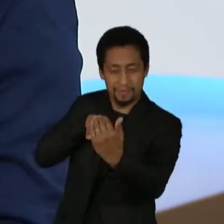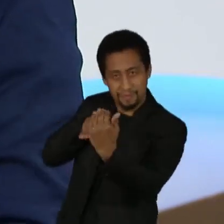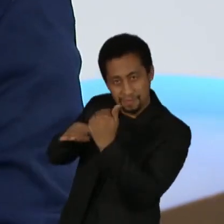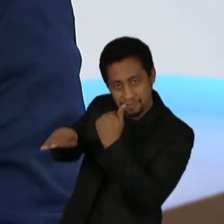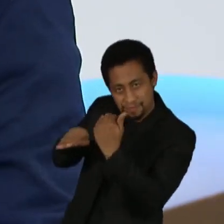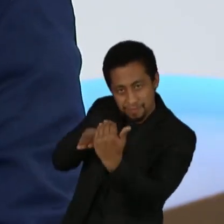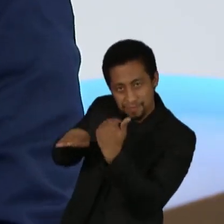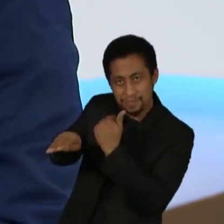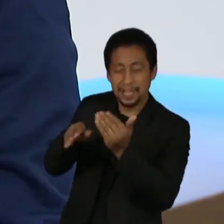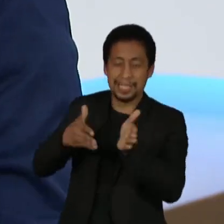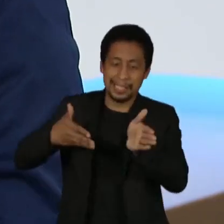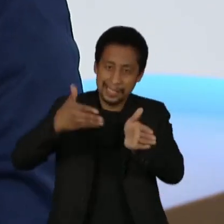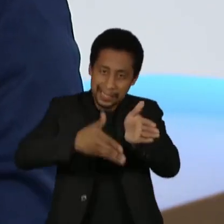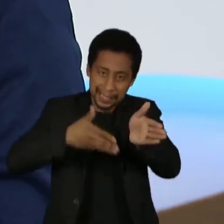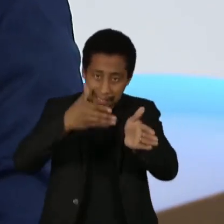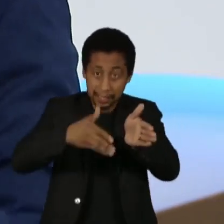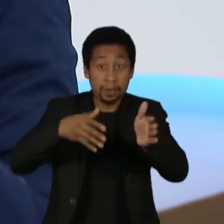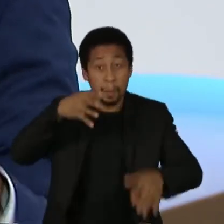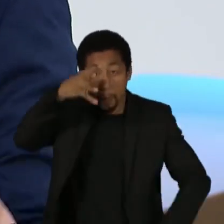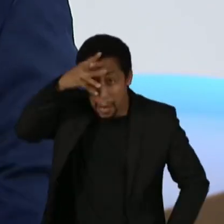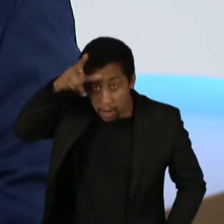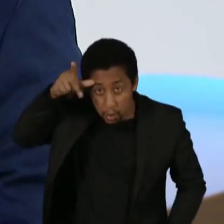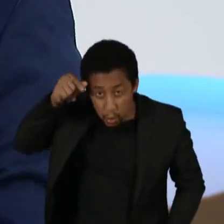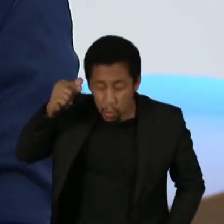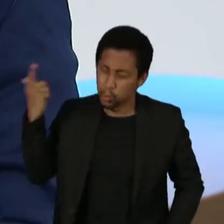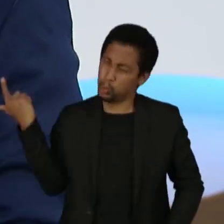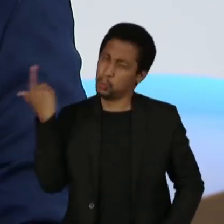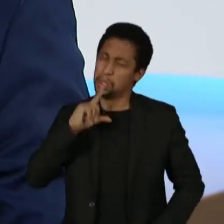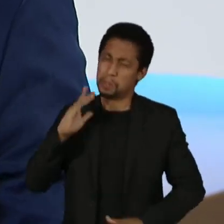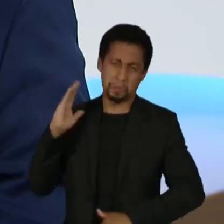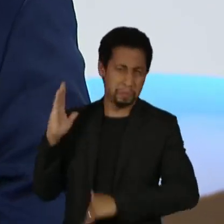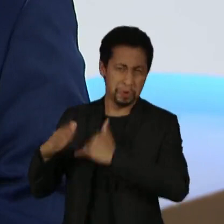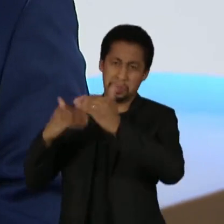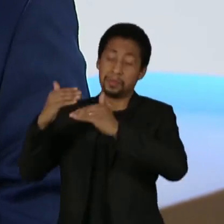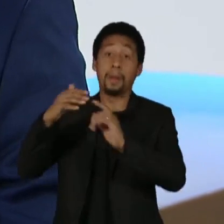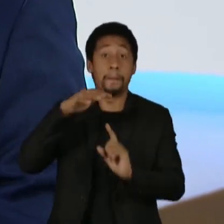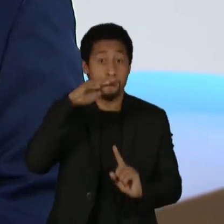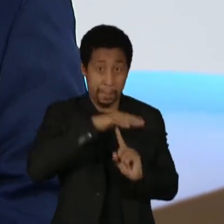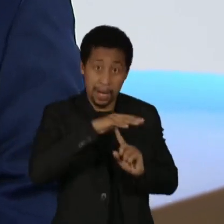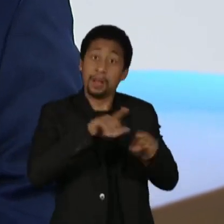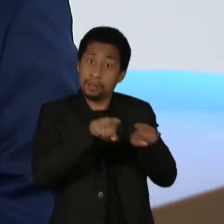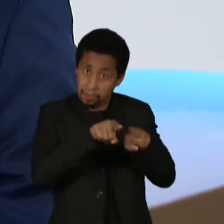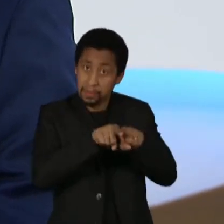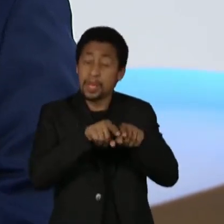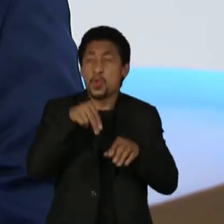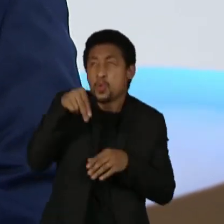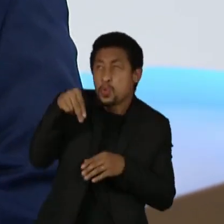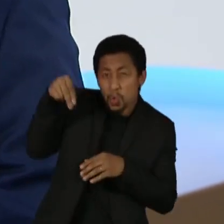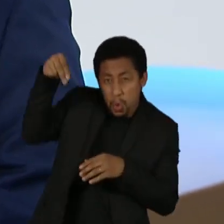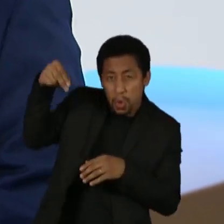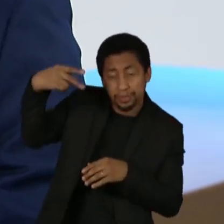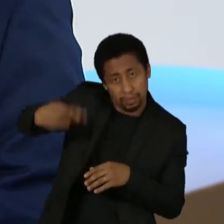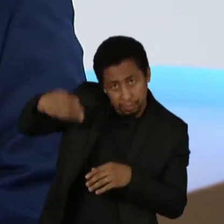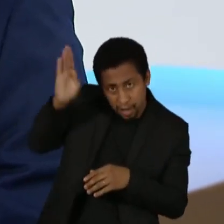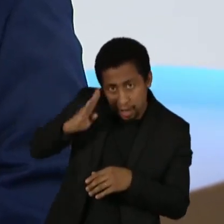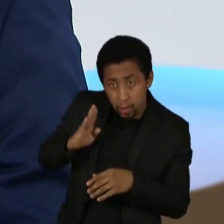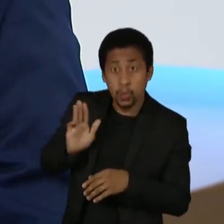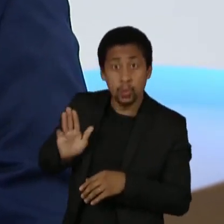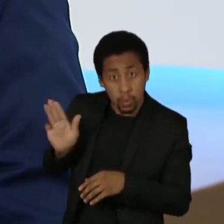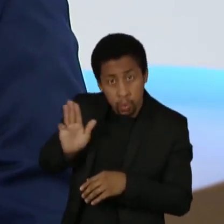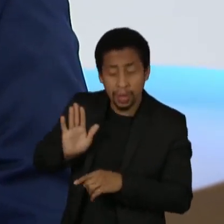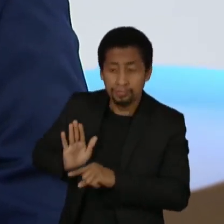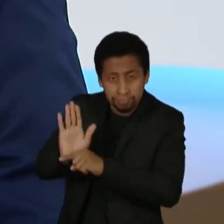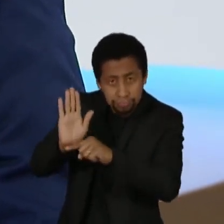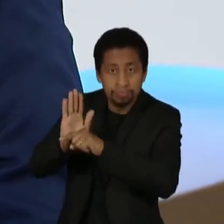rodoferroviários. Meu estado de Mato Grosso foi muito contemplado. O estado do Pará, a ligação com o norte do país, foi conquistado nos períodos do presidente Lula e